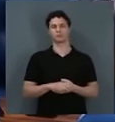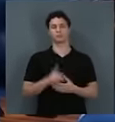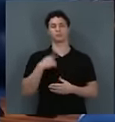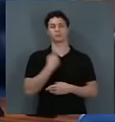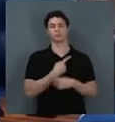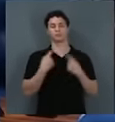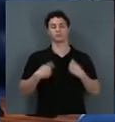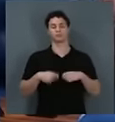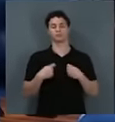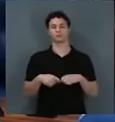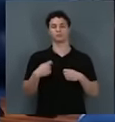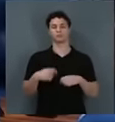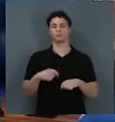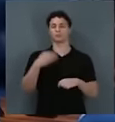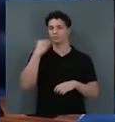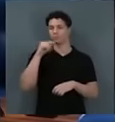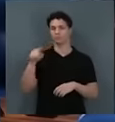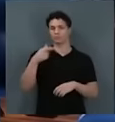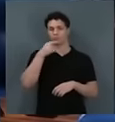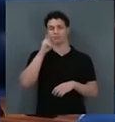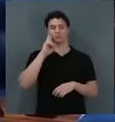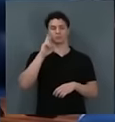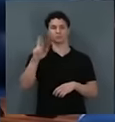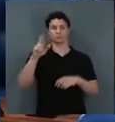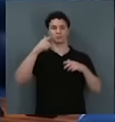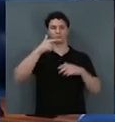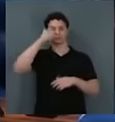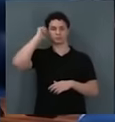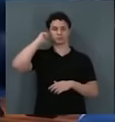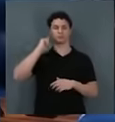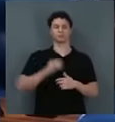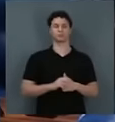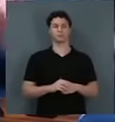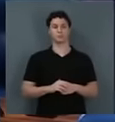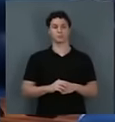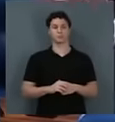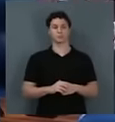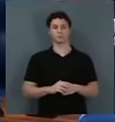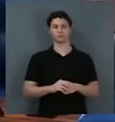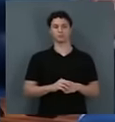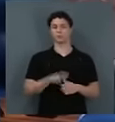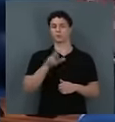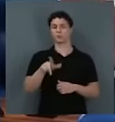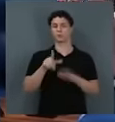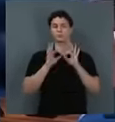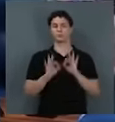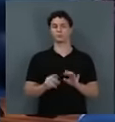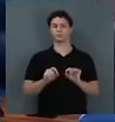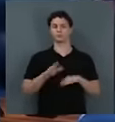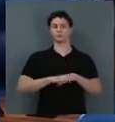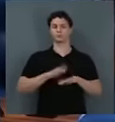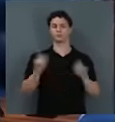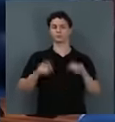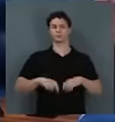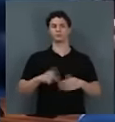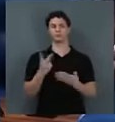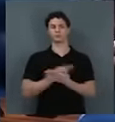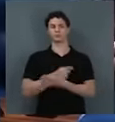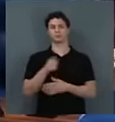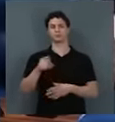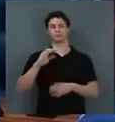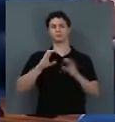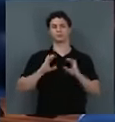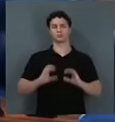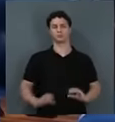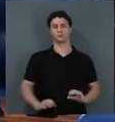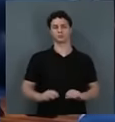precisamos convencer o senhor, ministro Alexandre de Moraes, que é injusto o que foi feito. Esse cidadão,